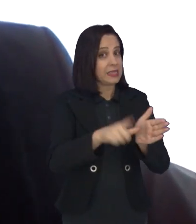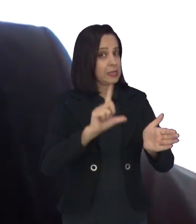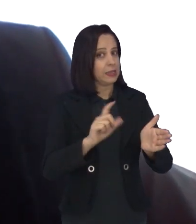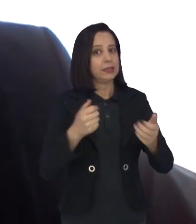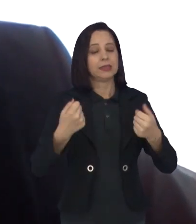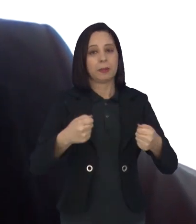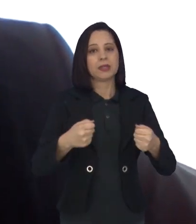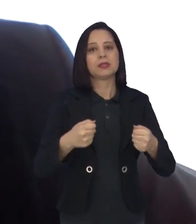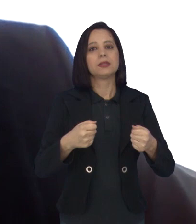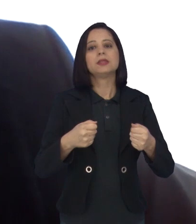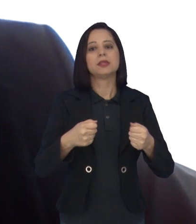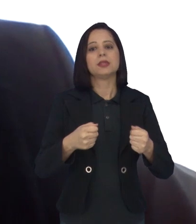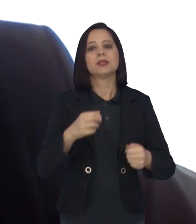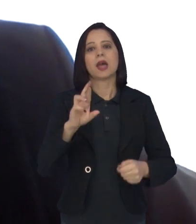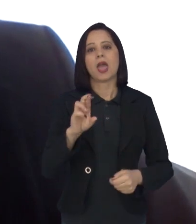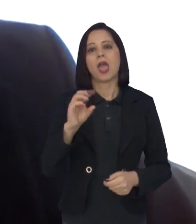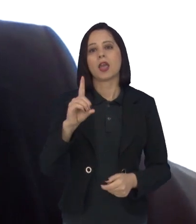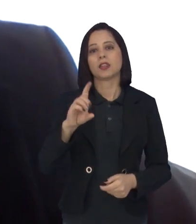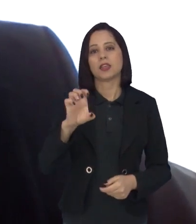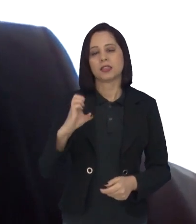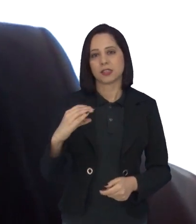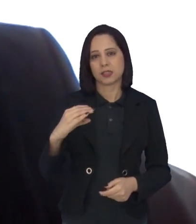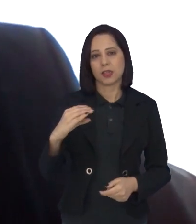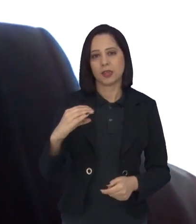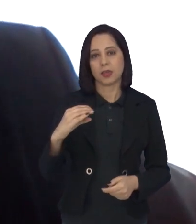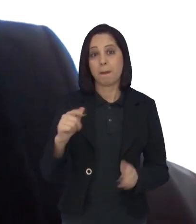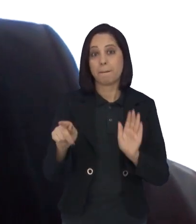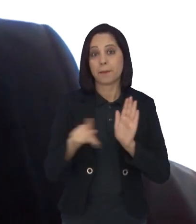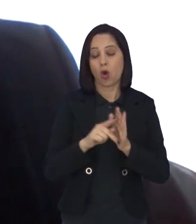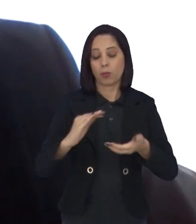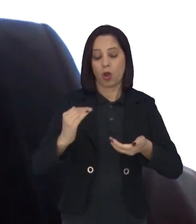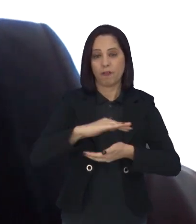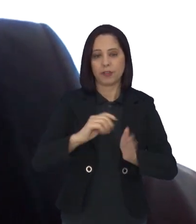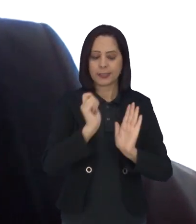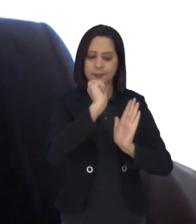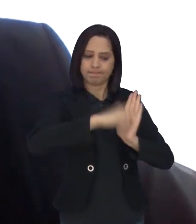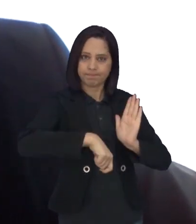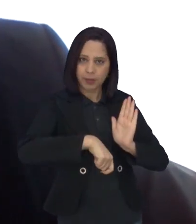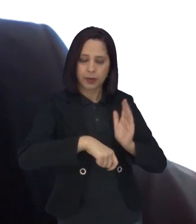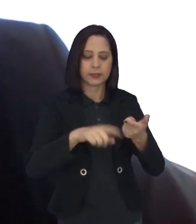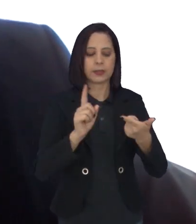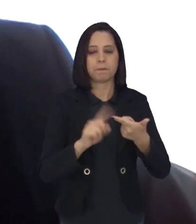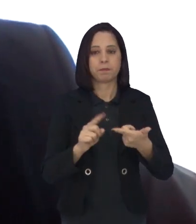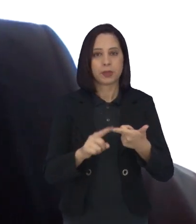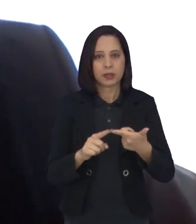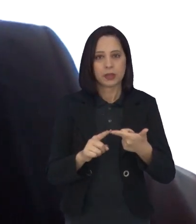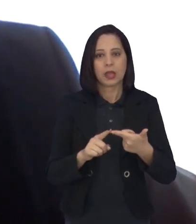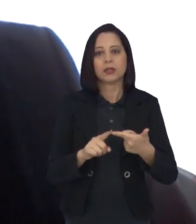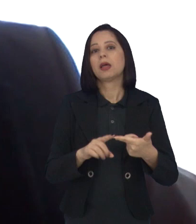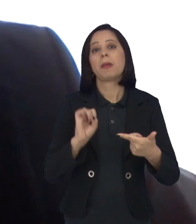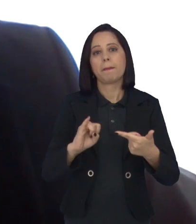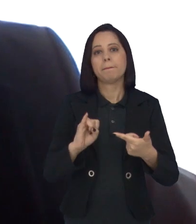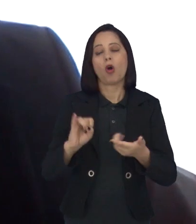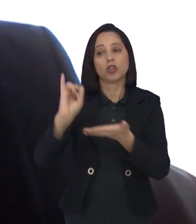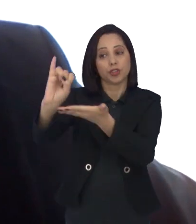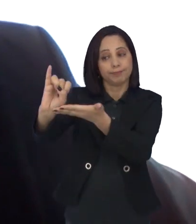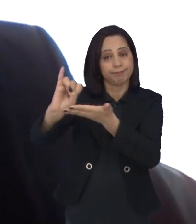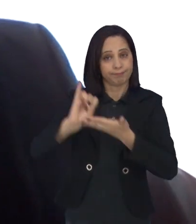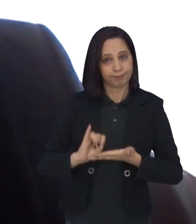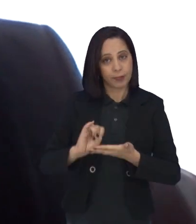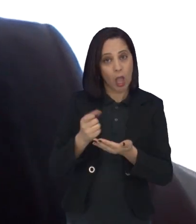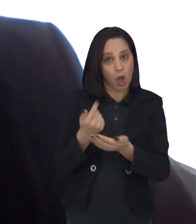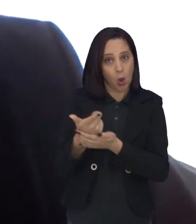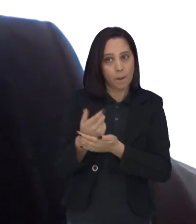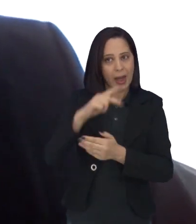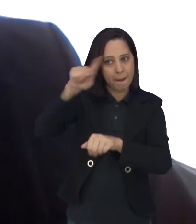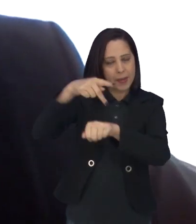RDC 327 da Anvisa. É possível também fazer a importação do medicamento,